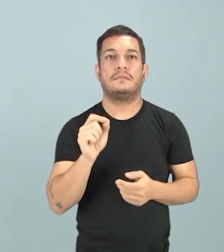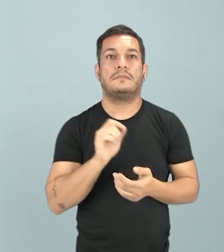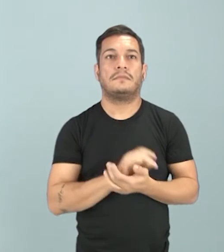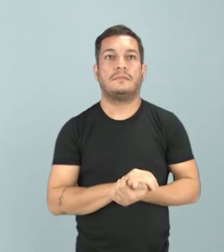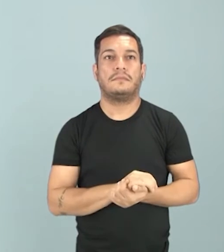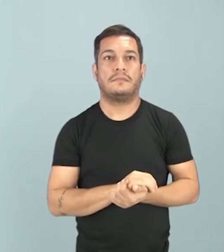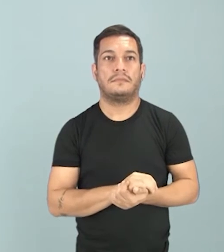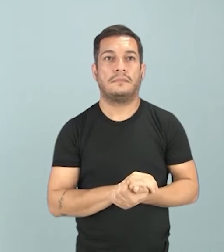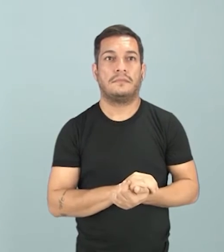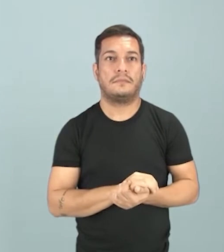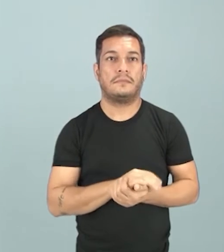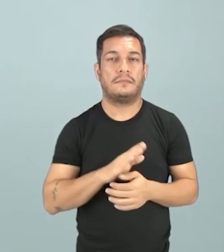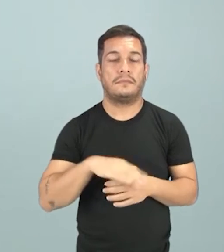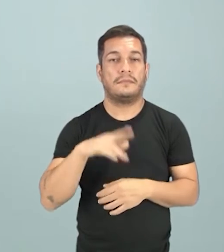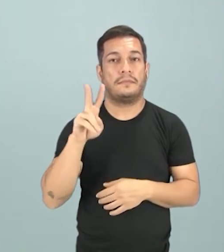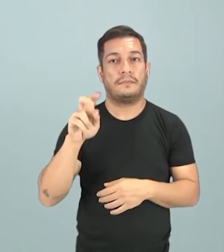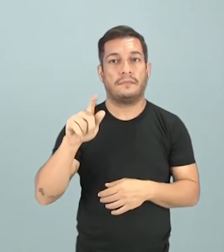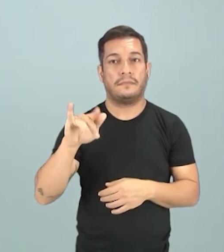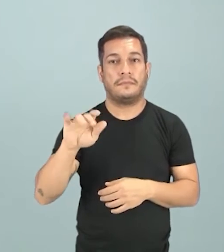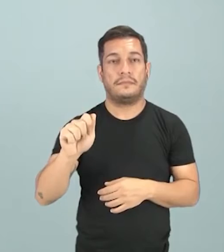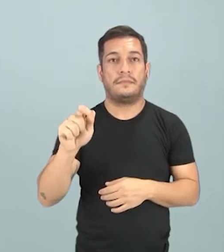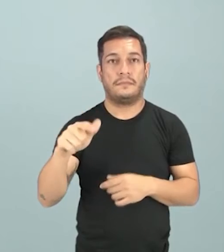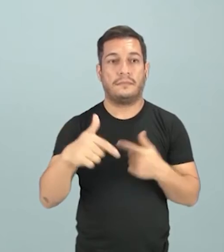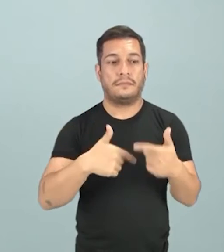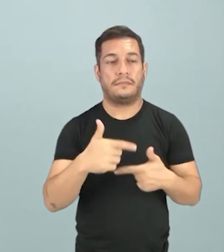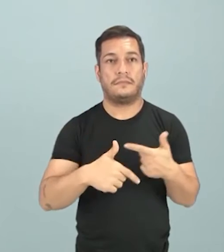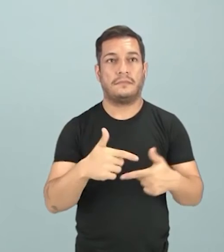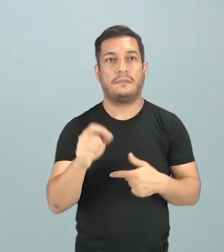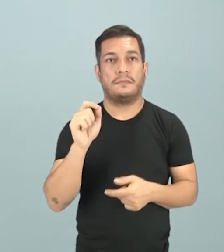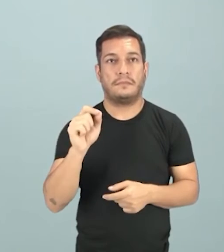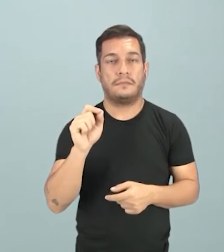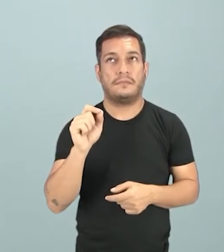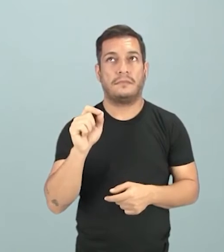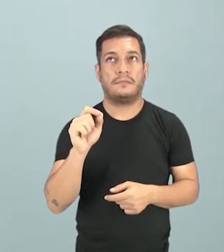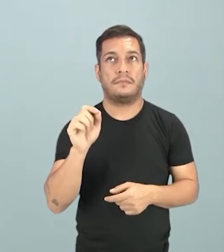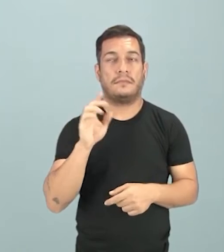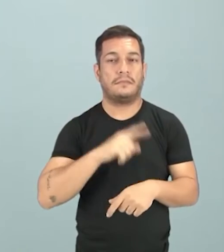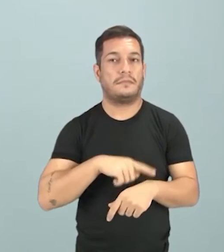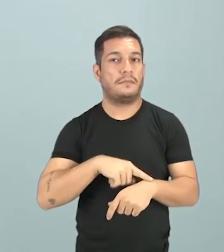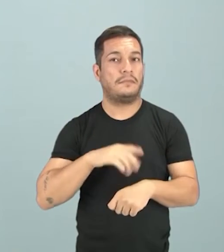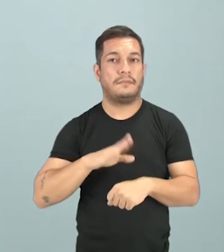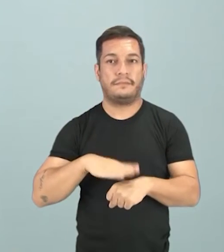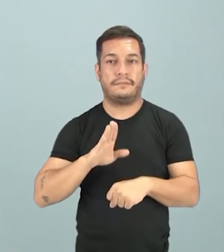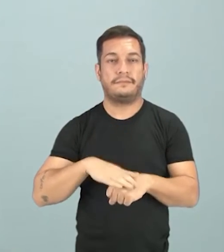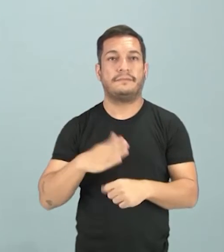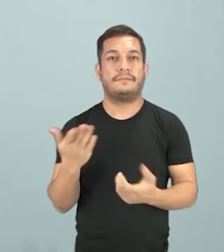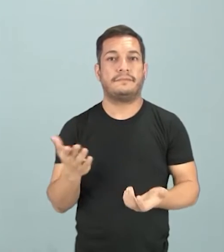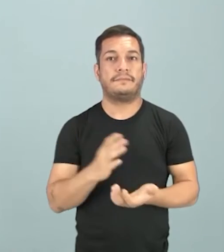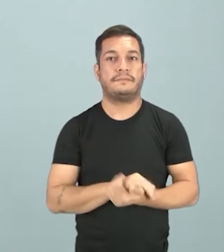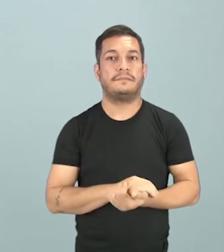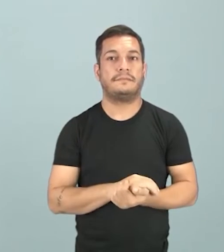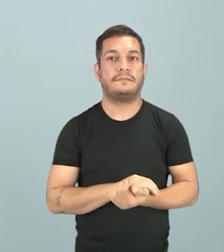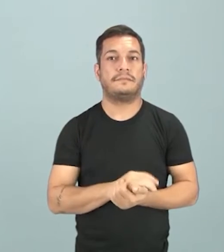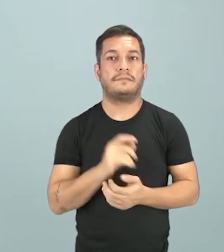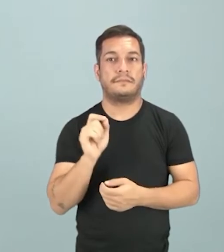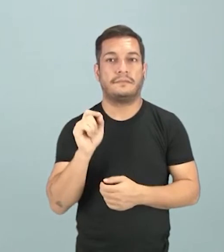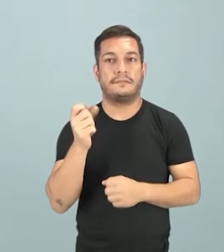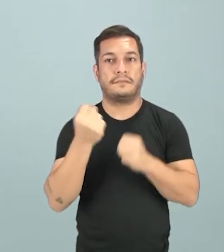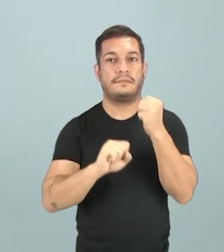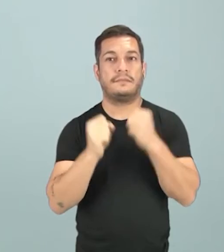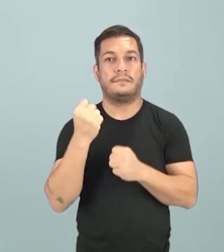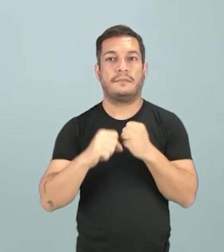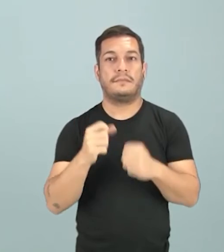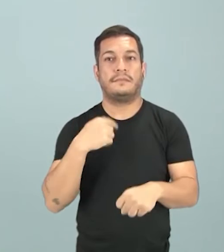A mais-valia é que o trabalhador trabalhava um tempo a mais na fábrica. E esse